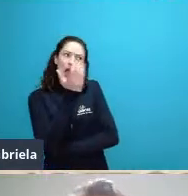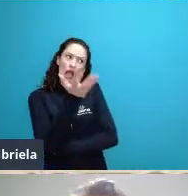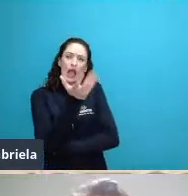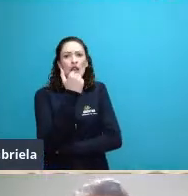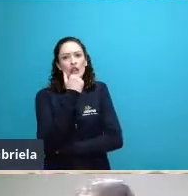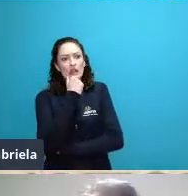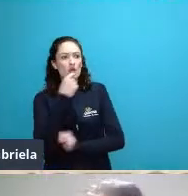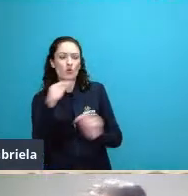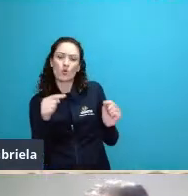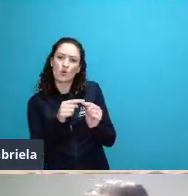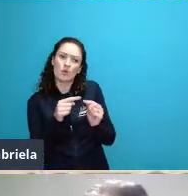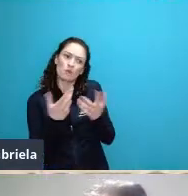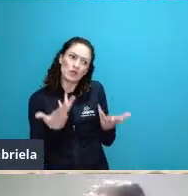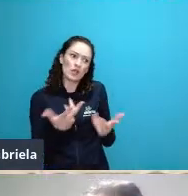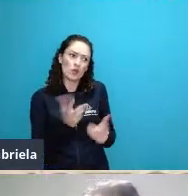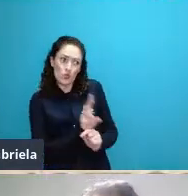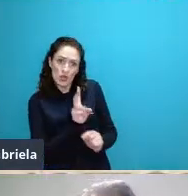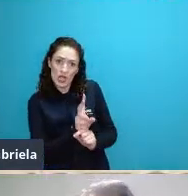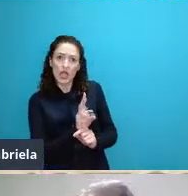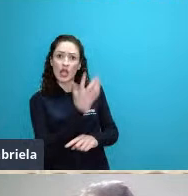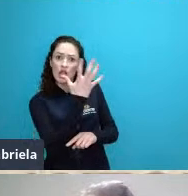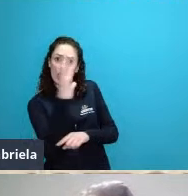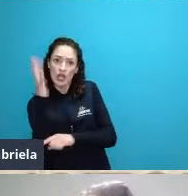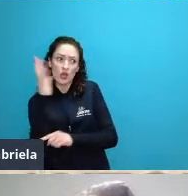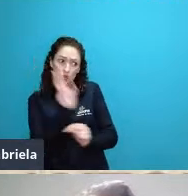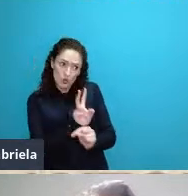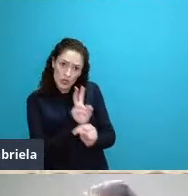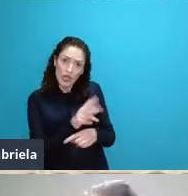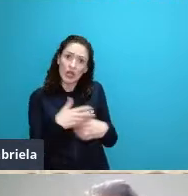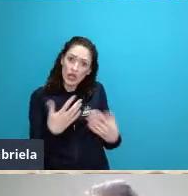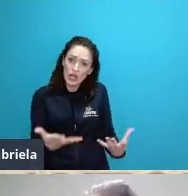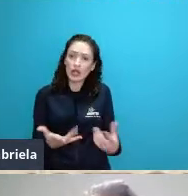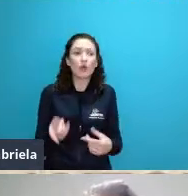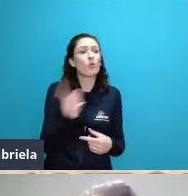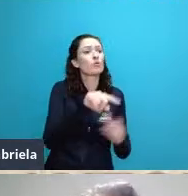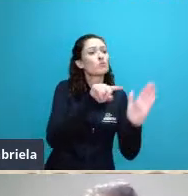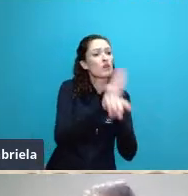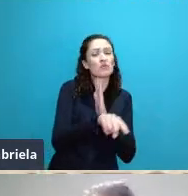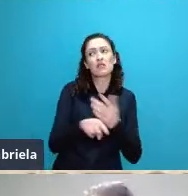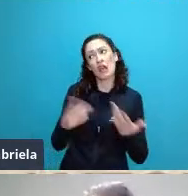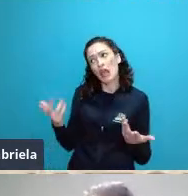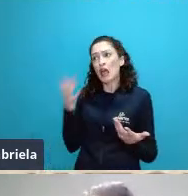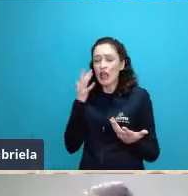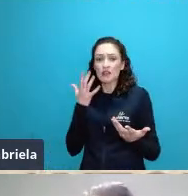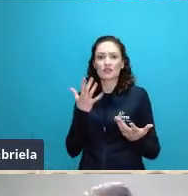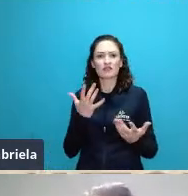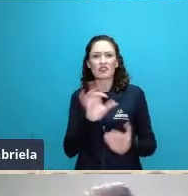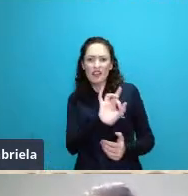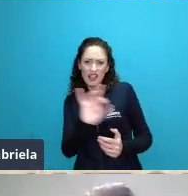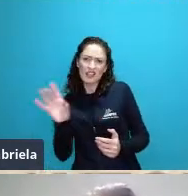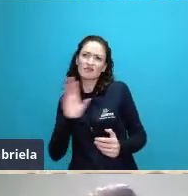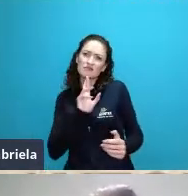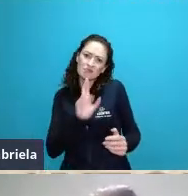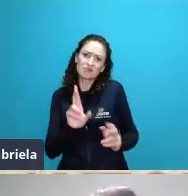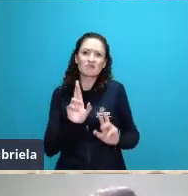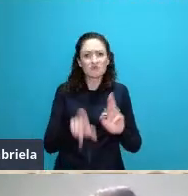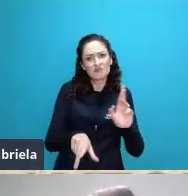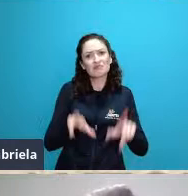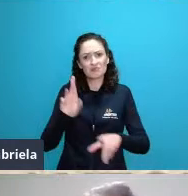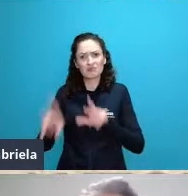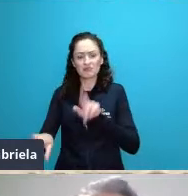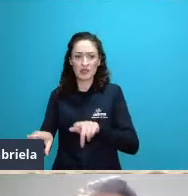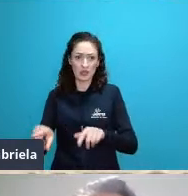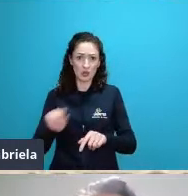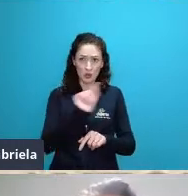de ecologia em termos de conservação também mas não é algo muito bem estabelecido na cabeça